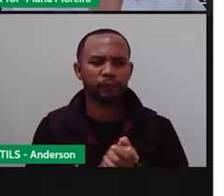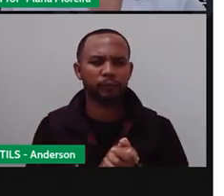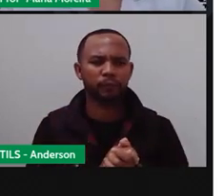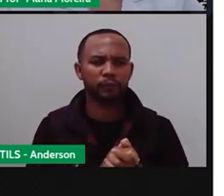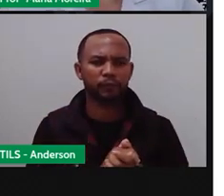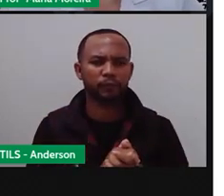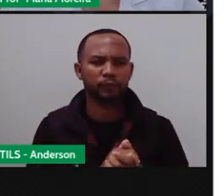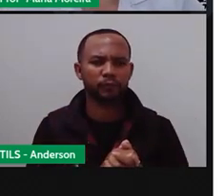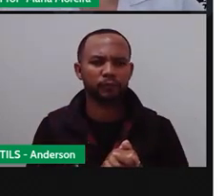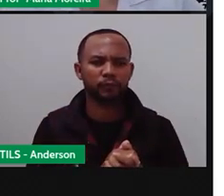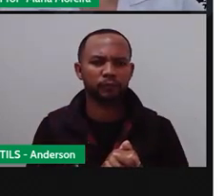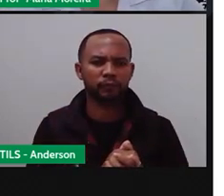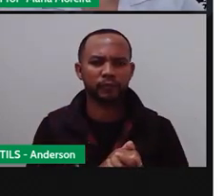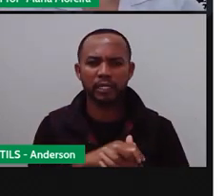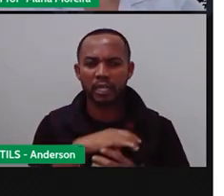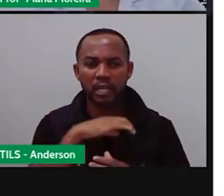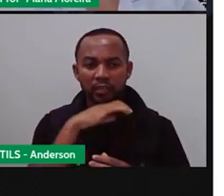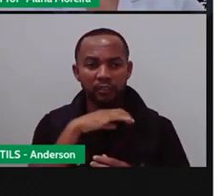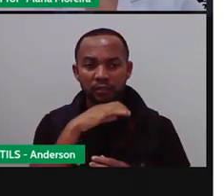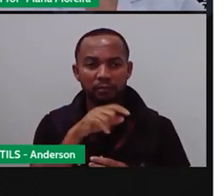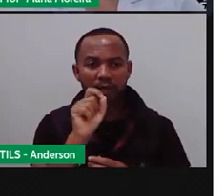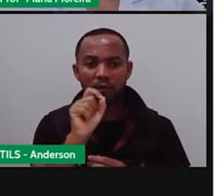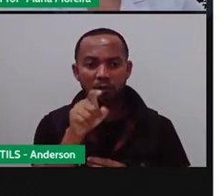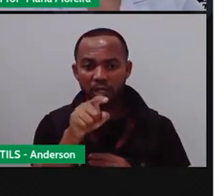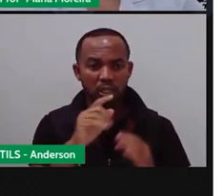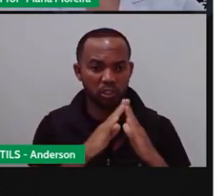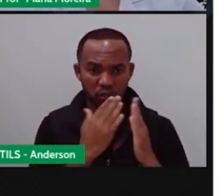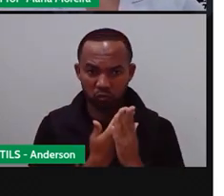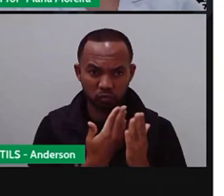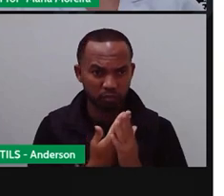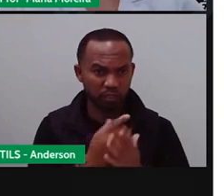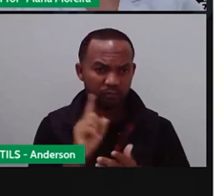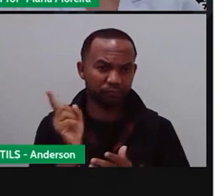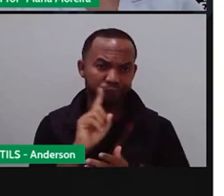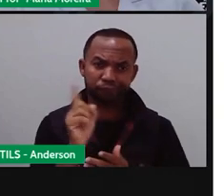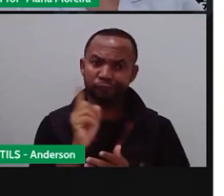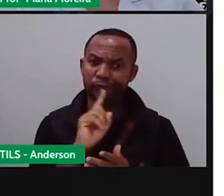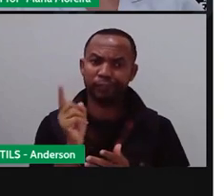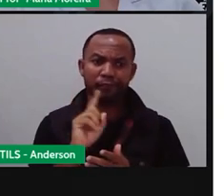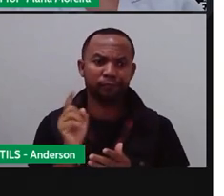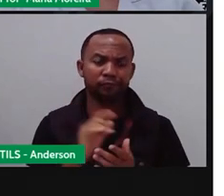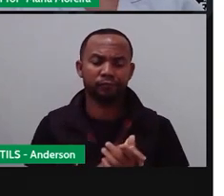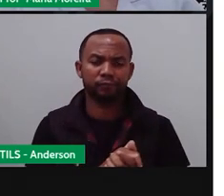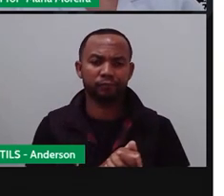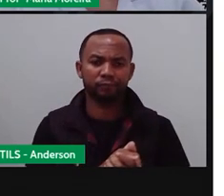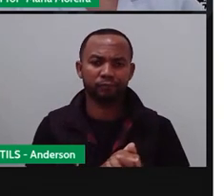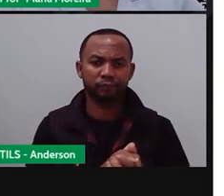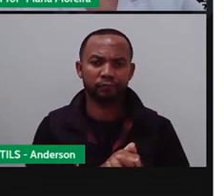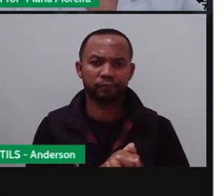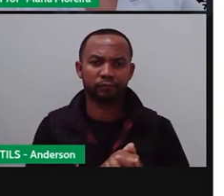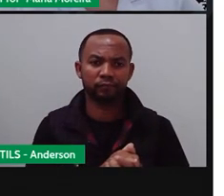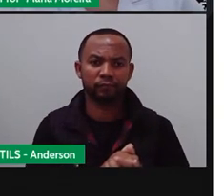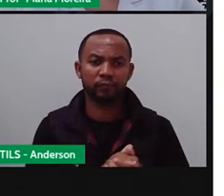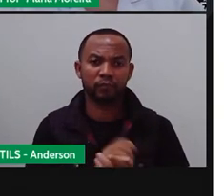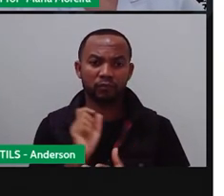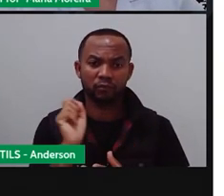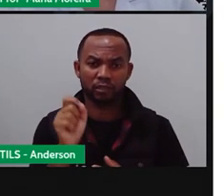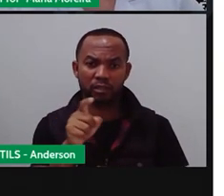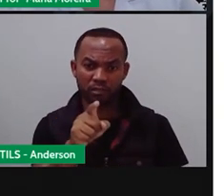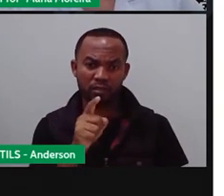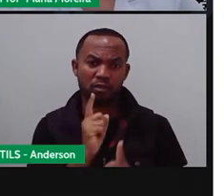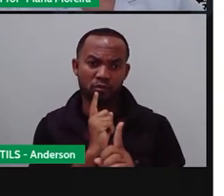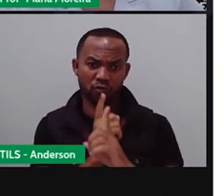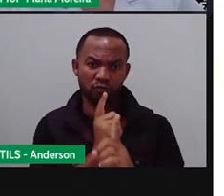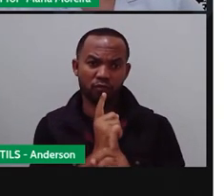espécies dentro dessa categoria, elas não foram ainda o quê? Estudadas. O que não é o caso, gente, dessa daqui. Ela foi encontrada, ela está